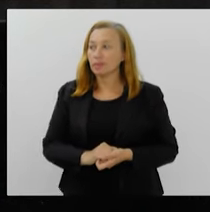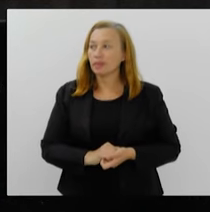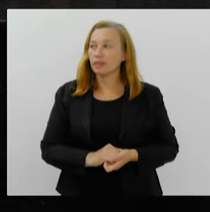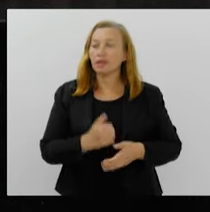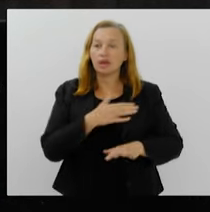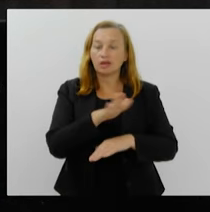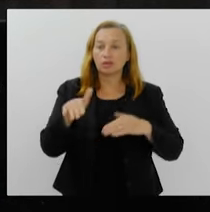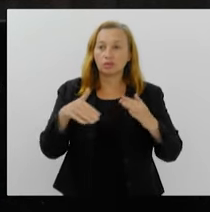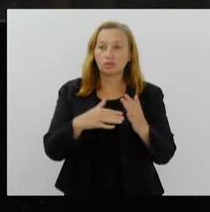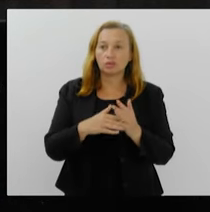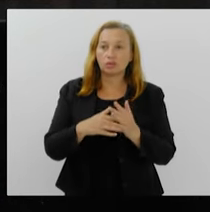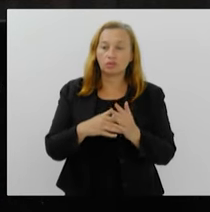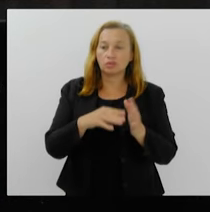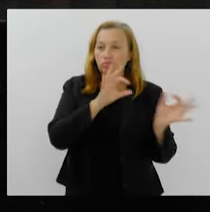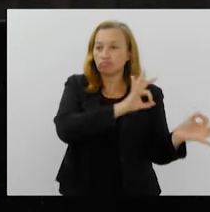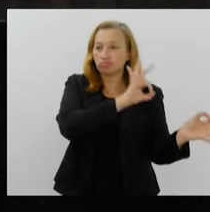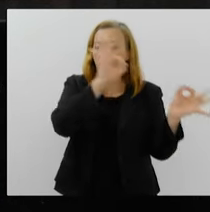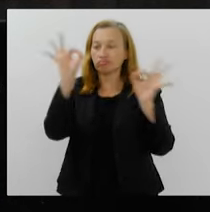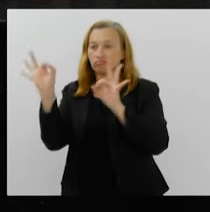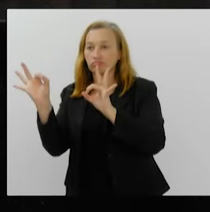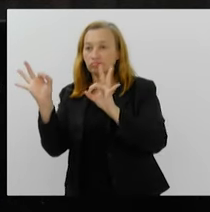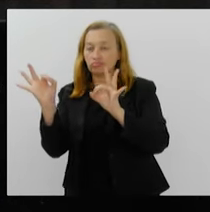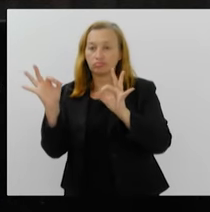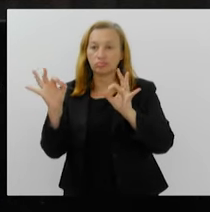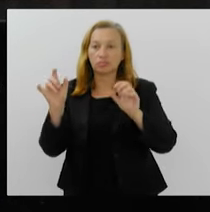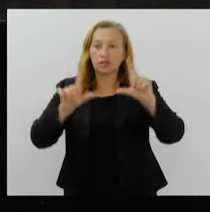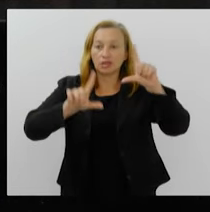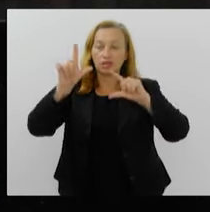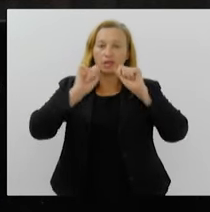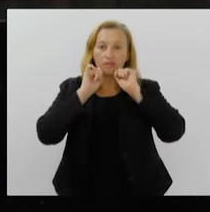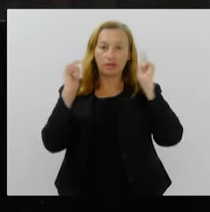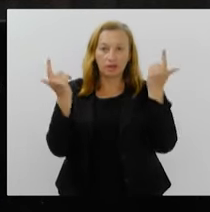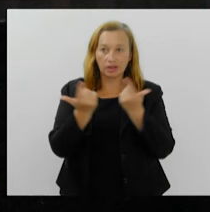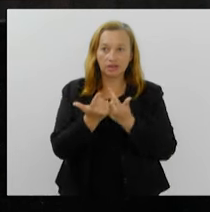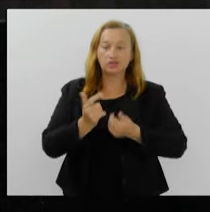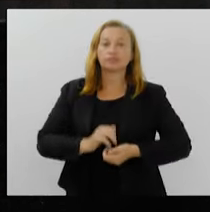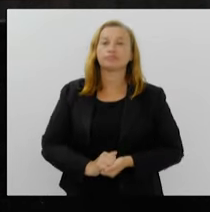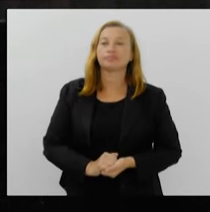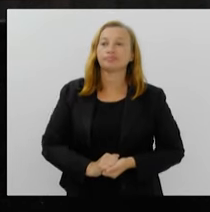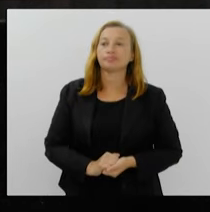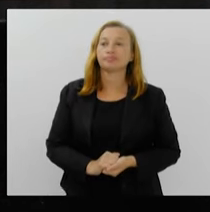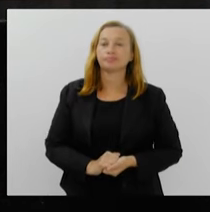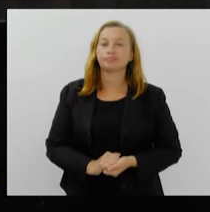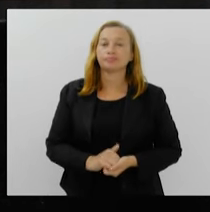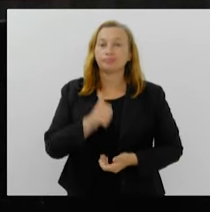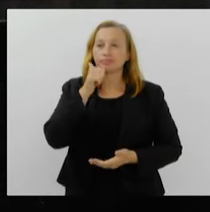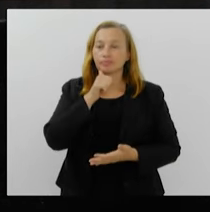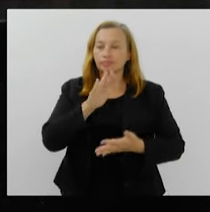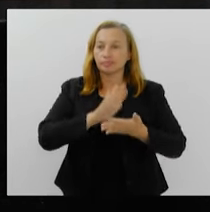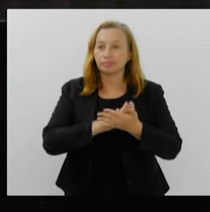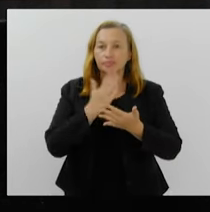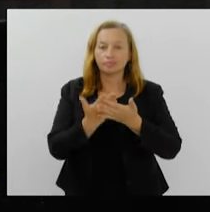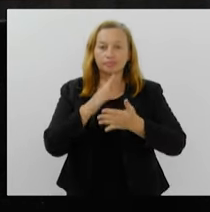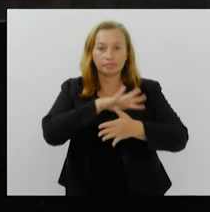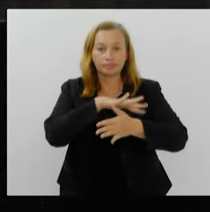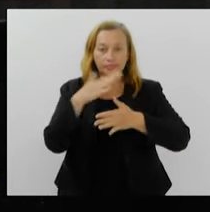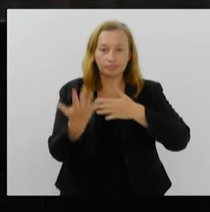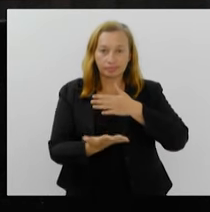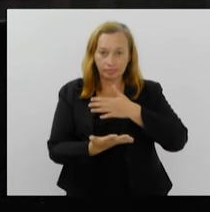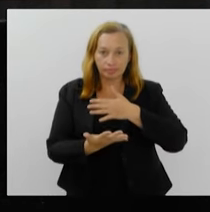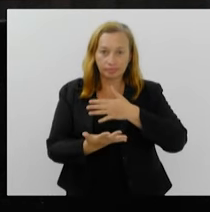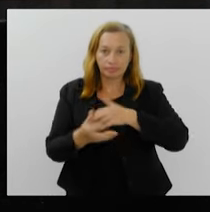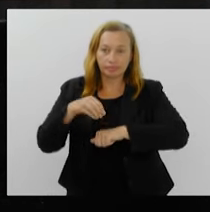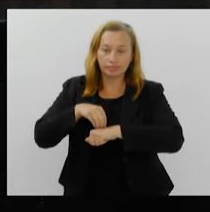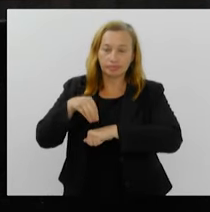senhores telespectadores da TV Alerja, senhora intérprete da língua